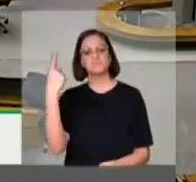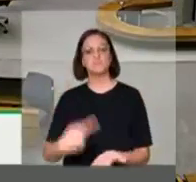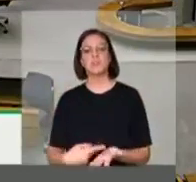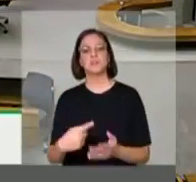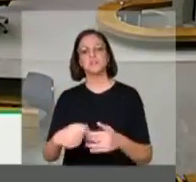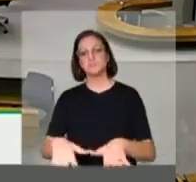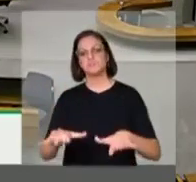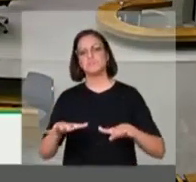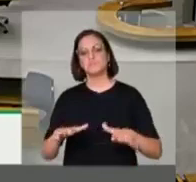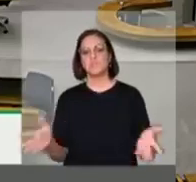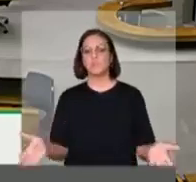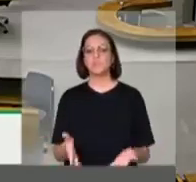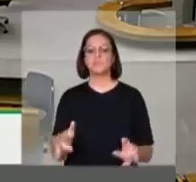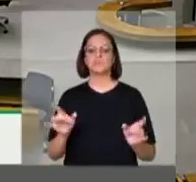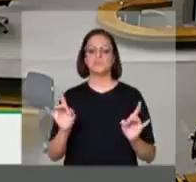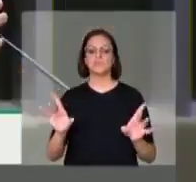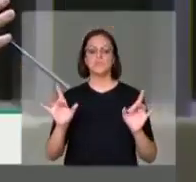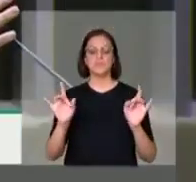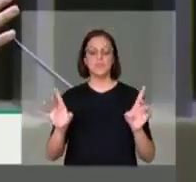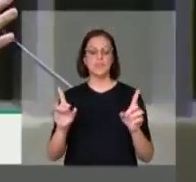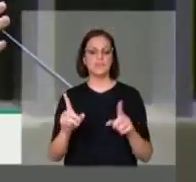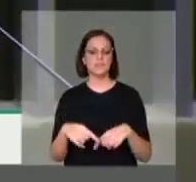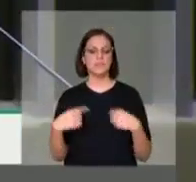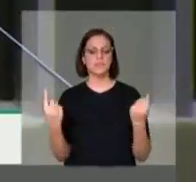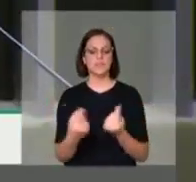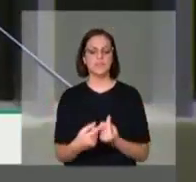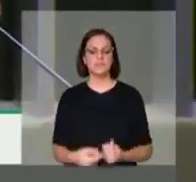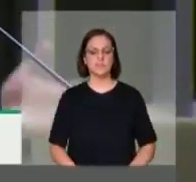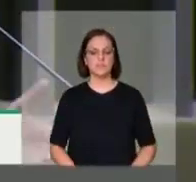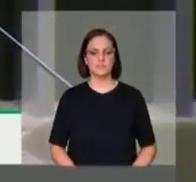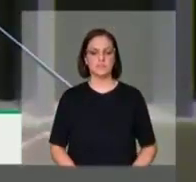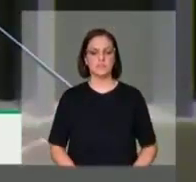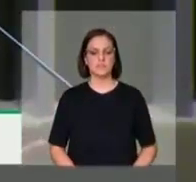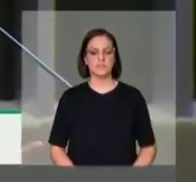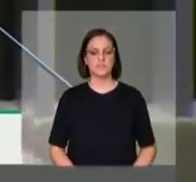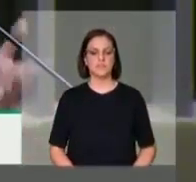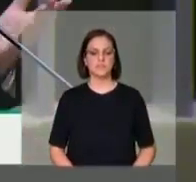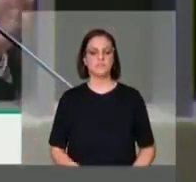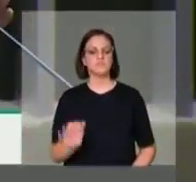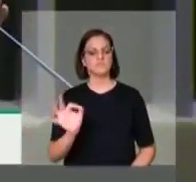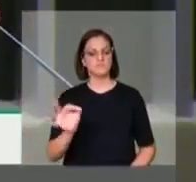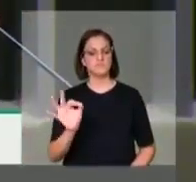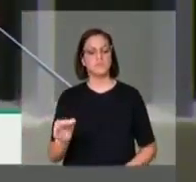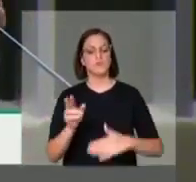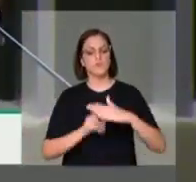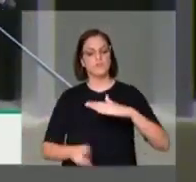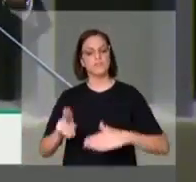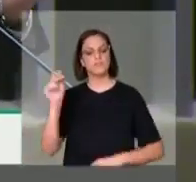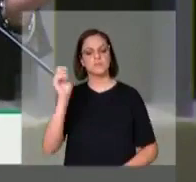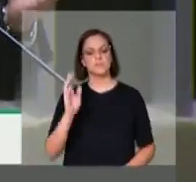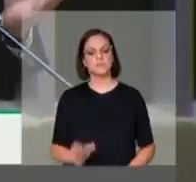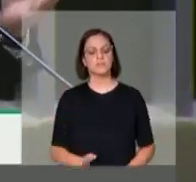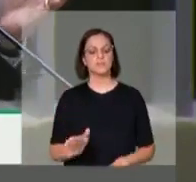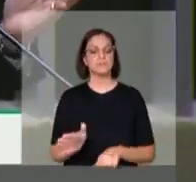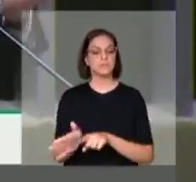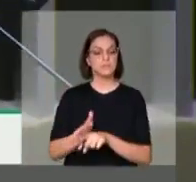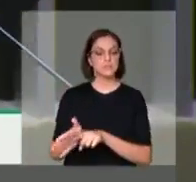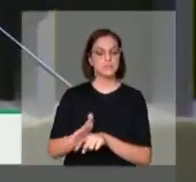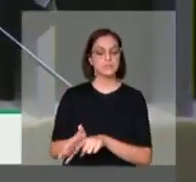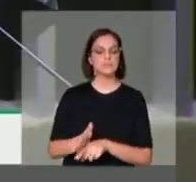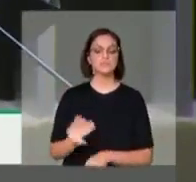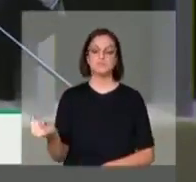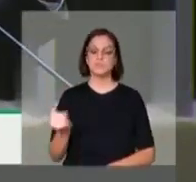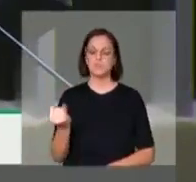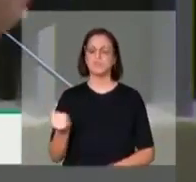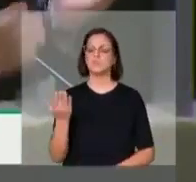realização dessa sessão solene. Nada mais justo com a Universidade Brasileira, com a pesquisa brasileira, de forma que cumprimento a V.